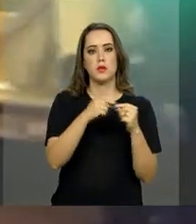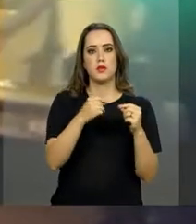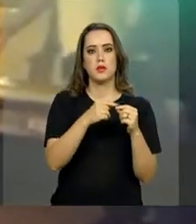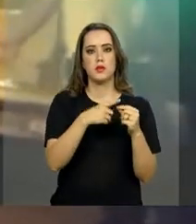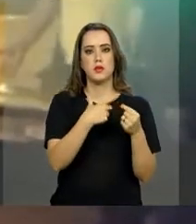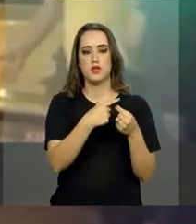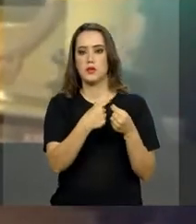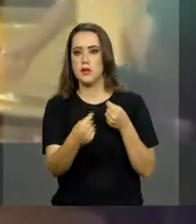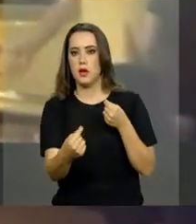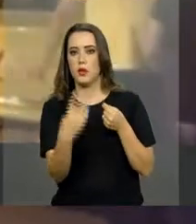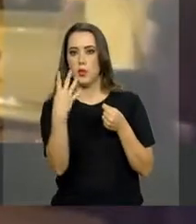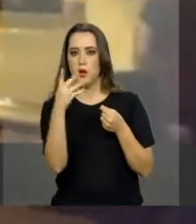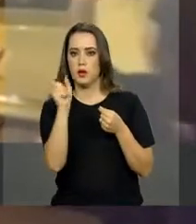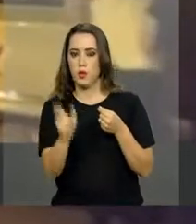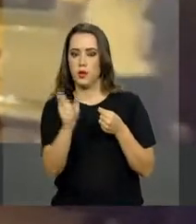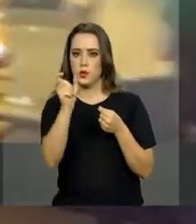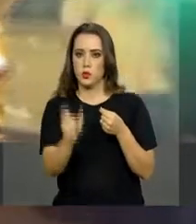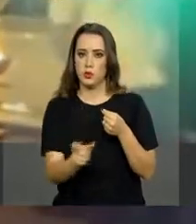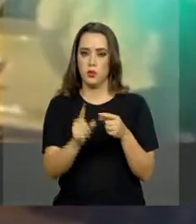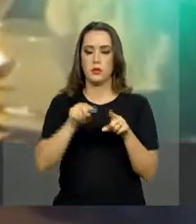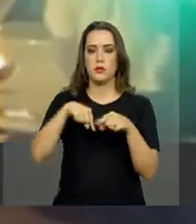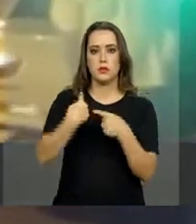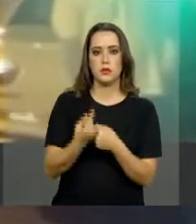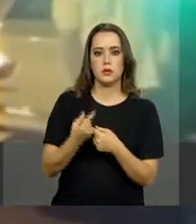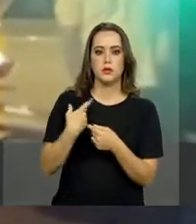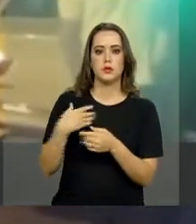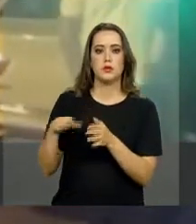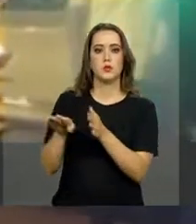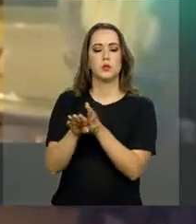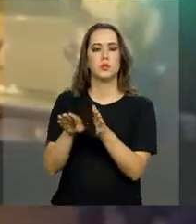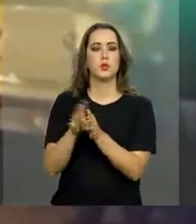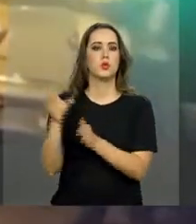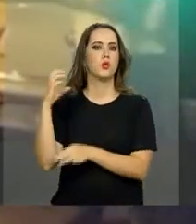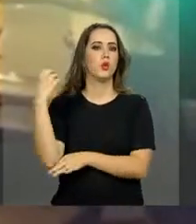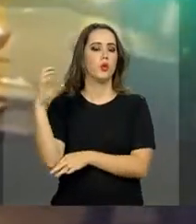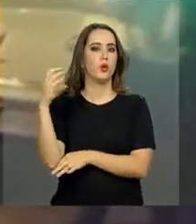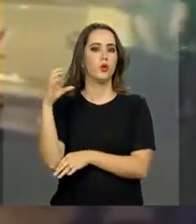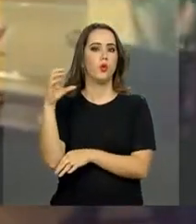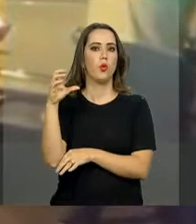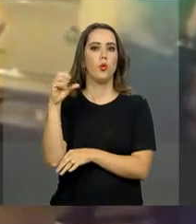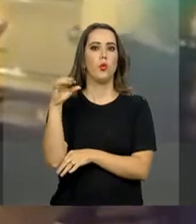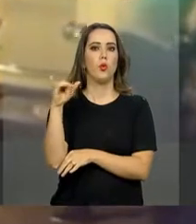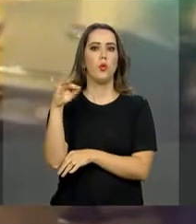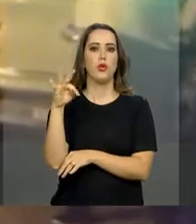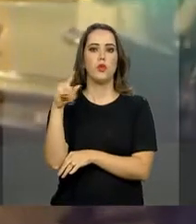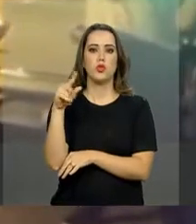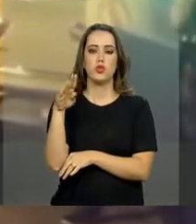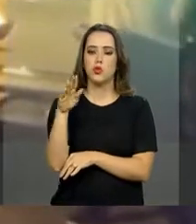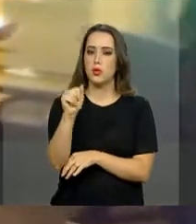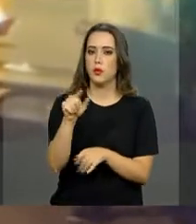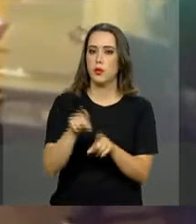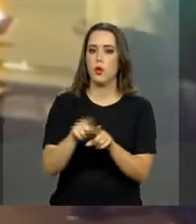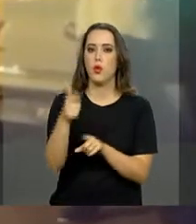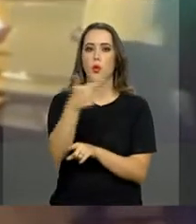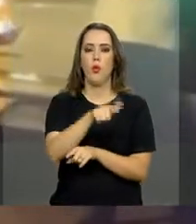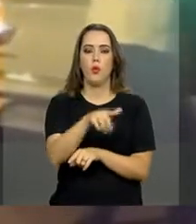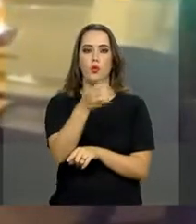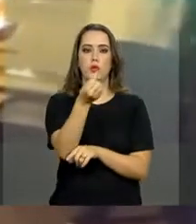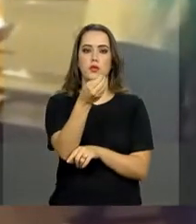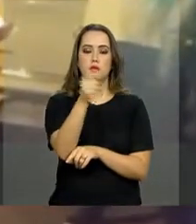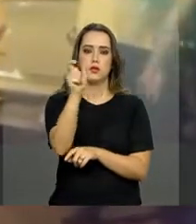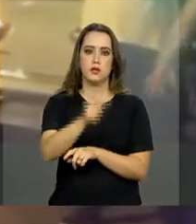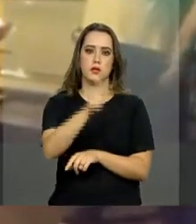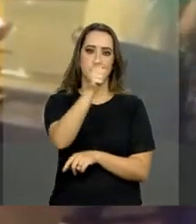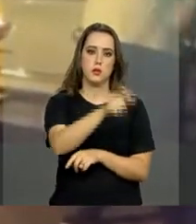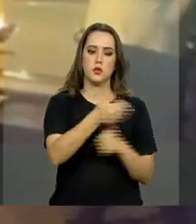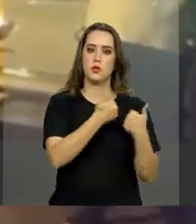quatro venezuelanos. Depois, seguiu para Curitiba, onde desembarcaram outros 60 imigrantes, que